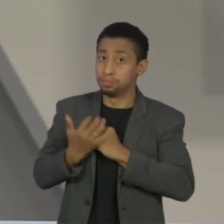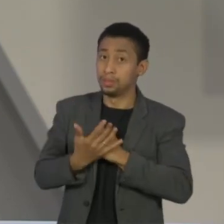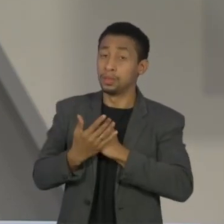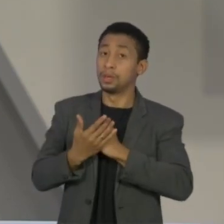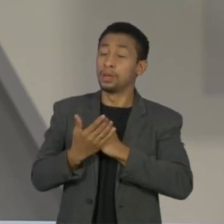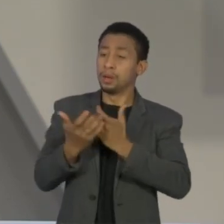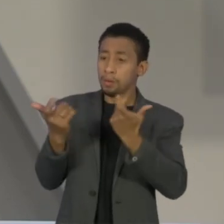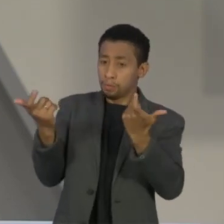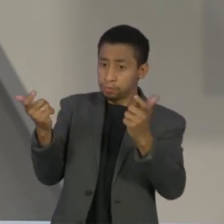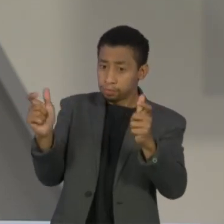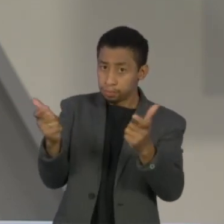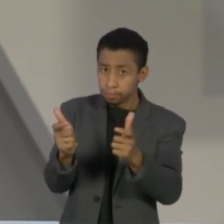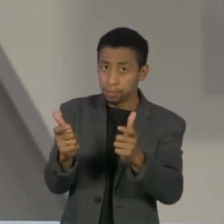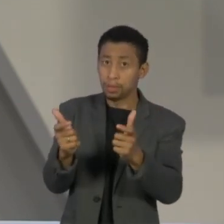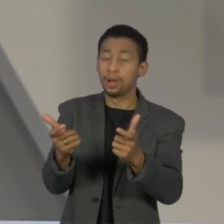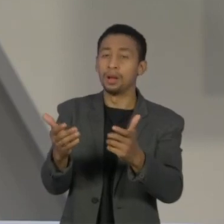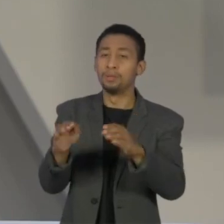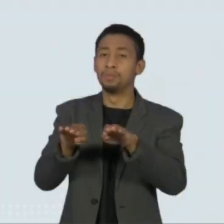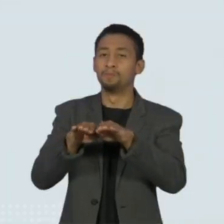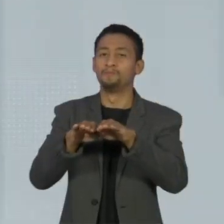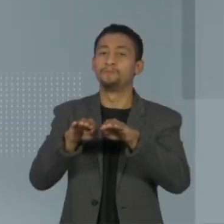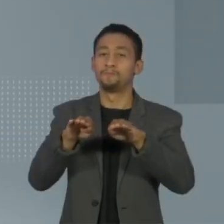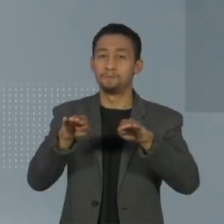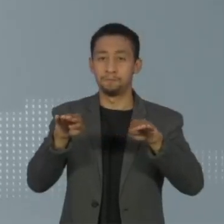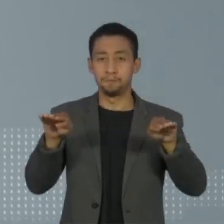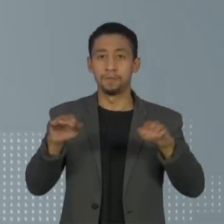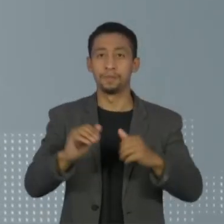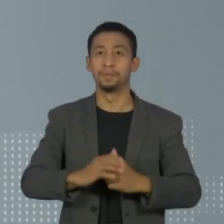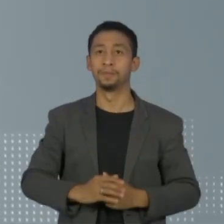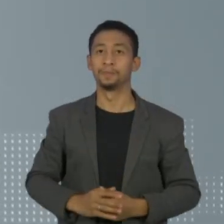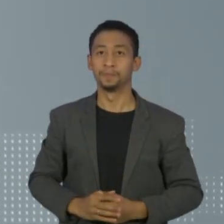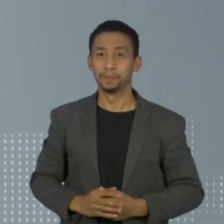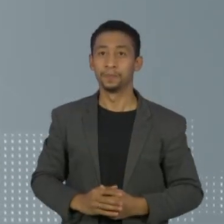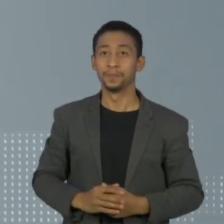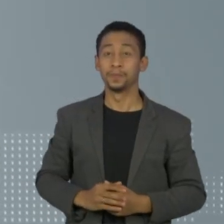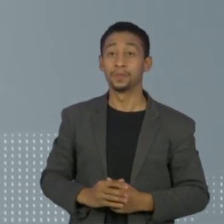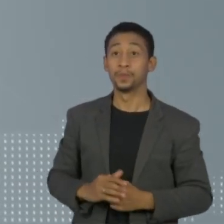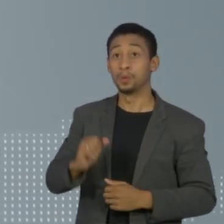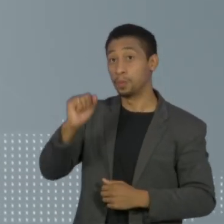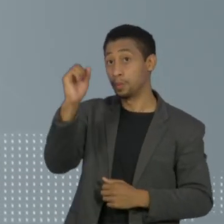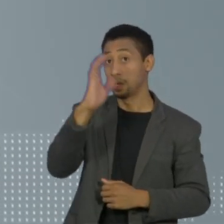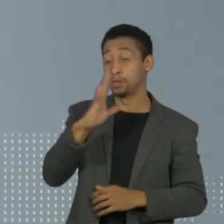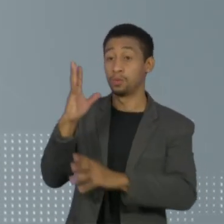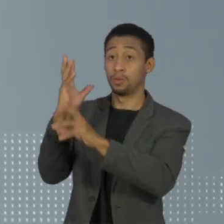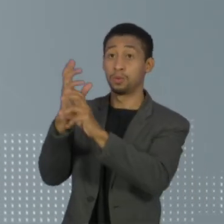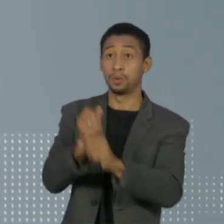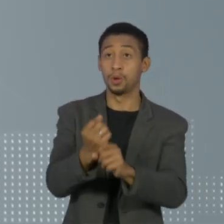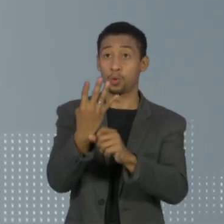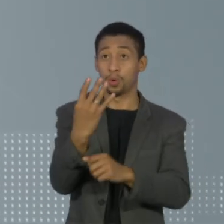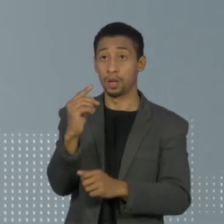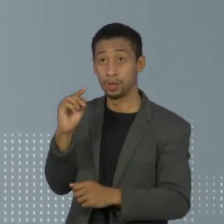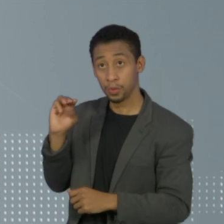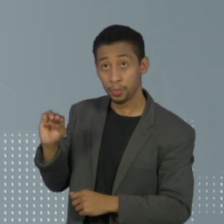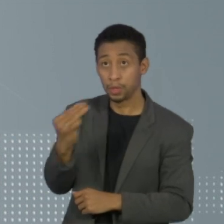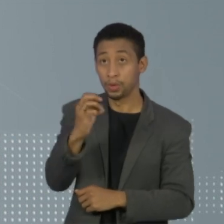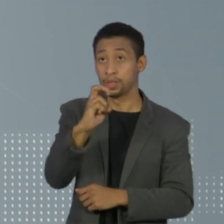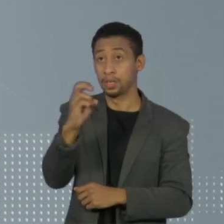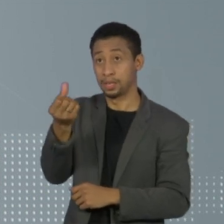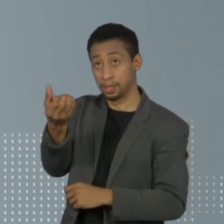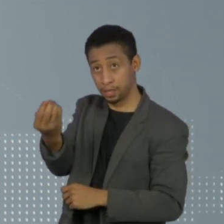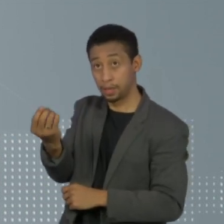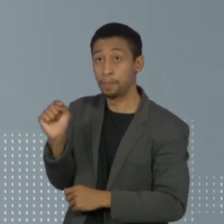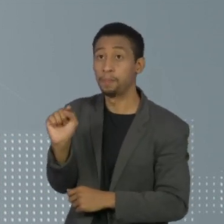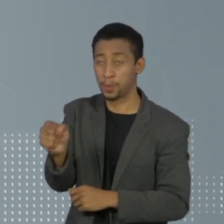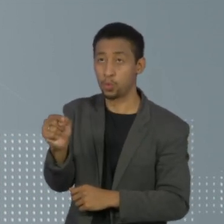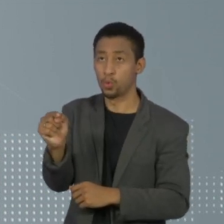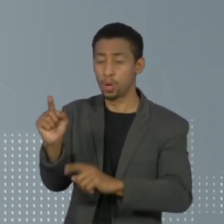queda praticamente chegou à estabilidade. O país chegou a 4,5 milhões de casos, queda de apenas